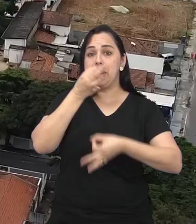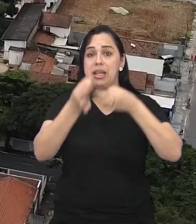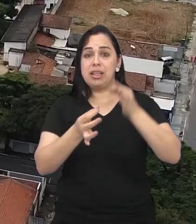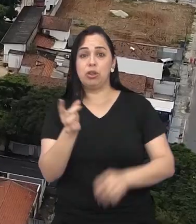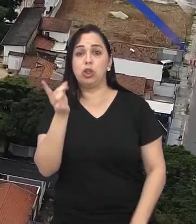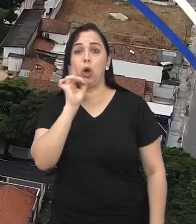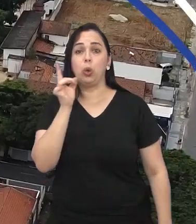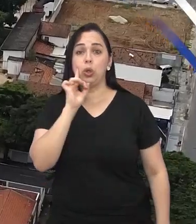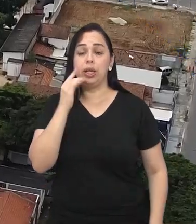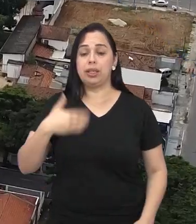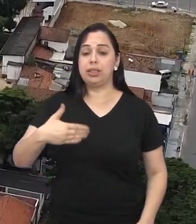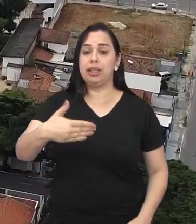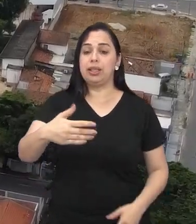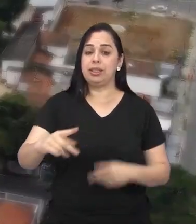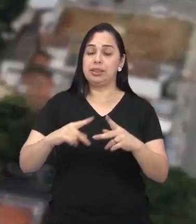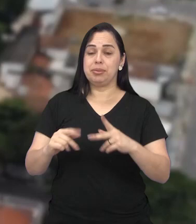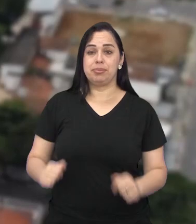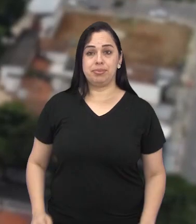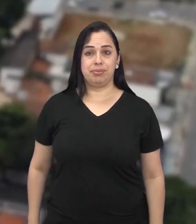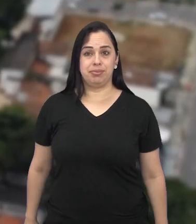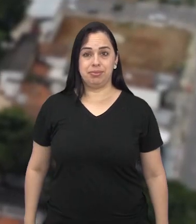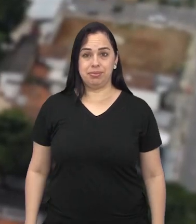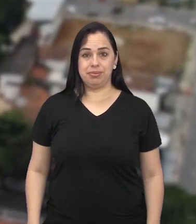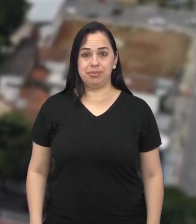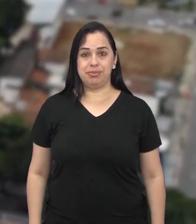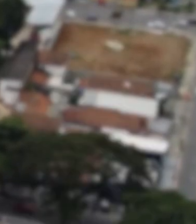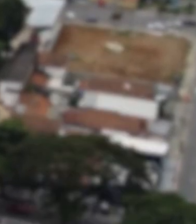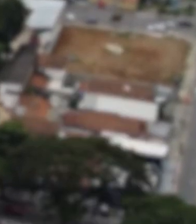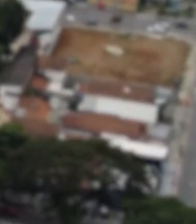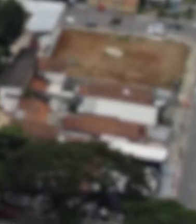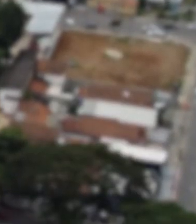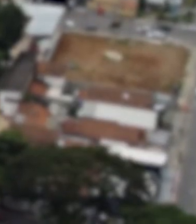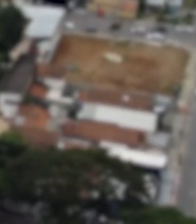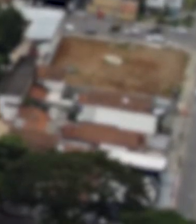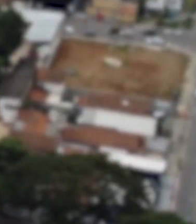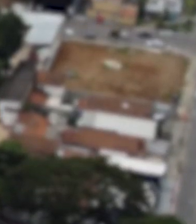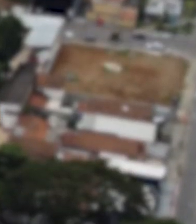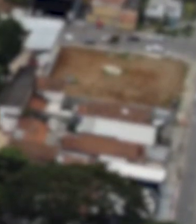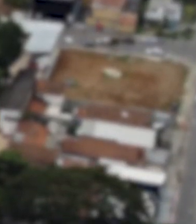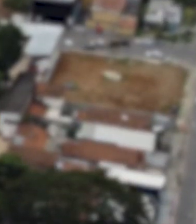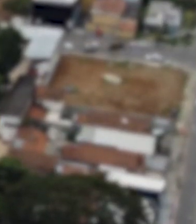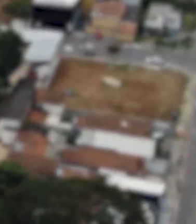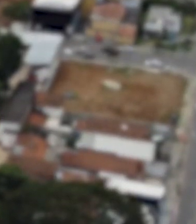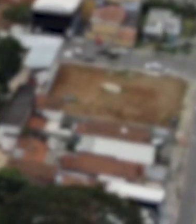dia a dia da nossa cidade. E aí E aí E